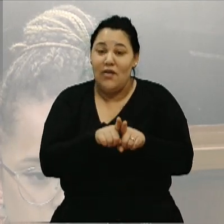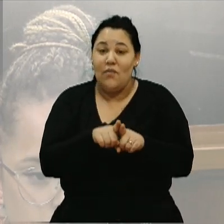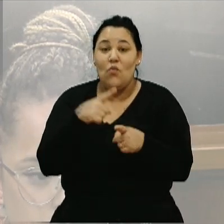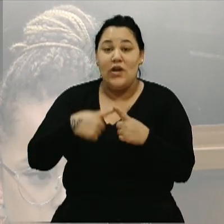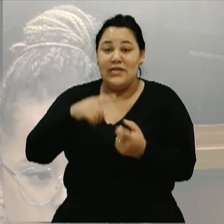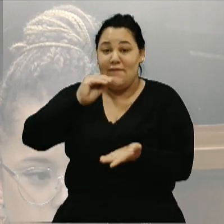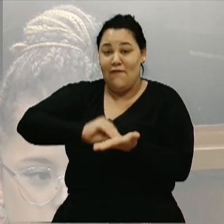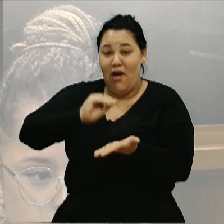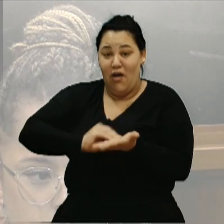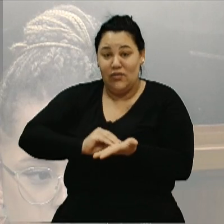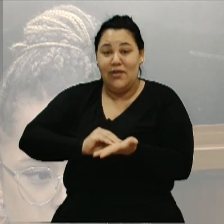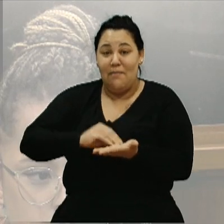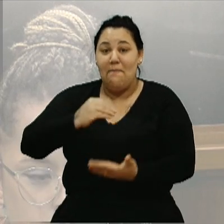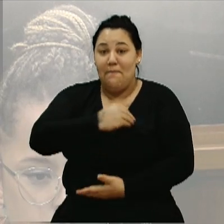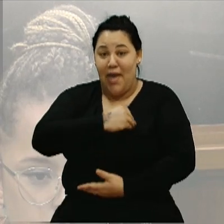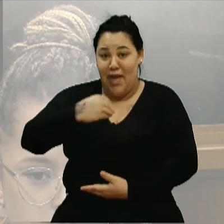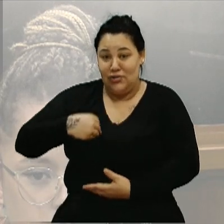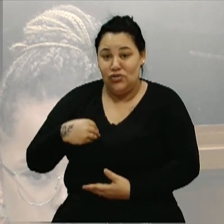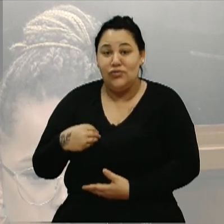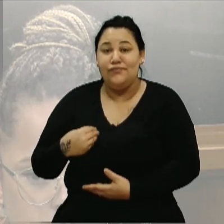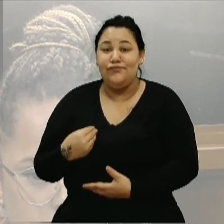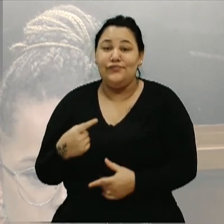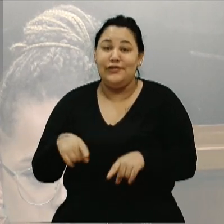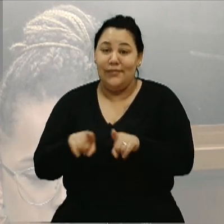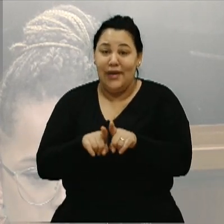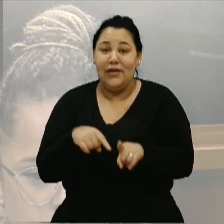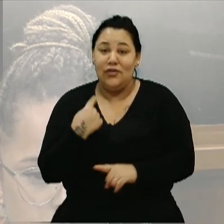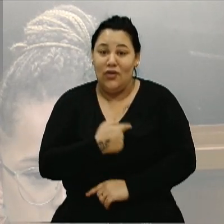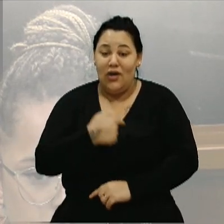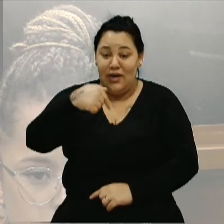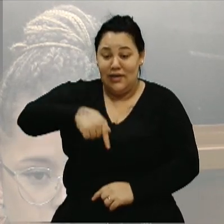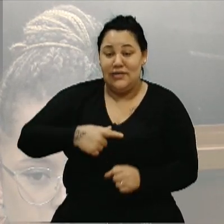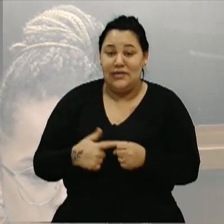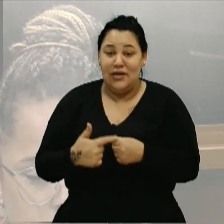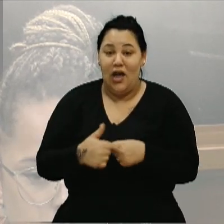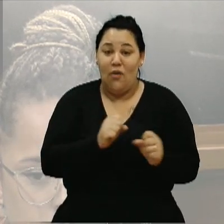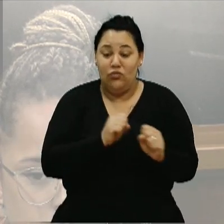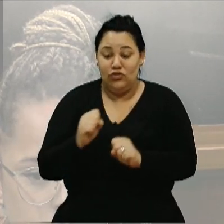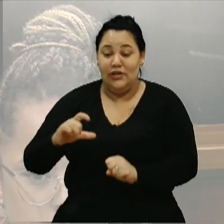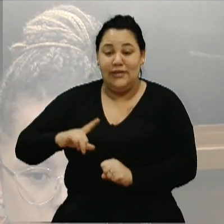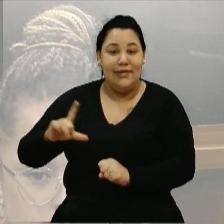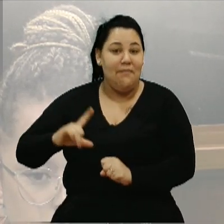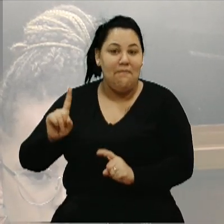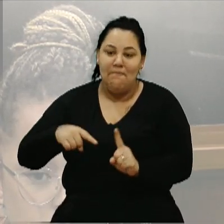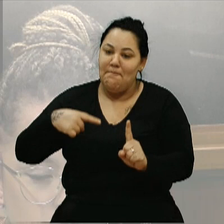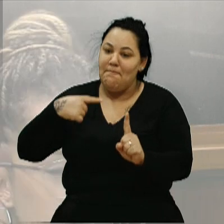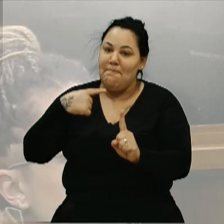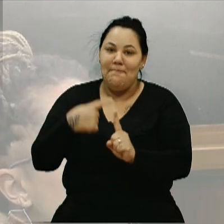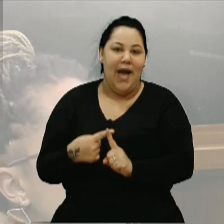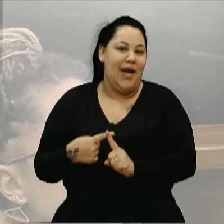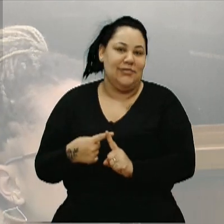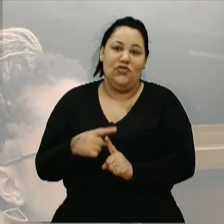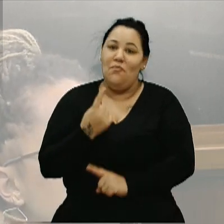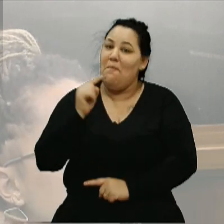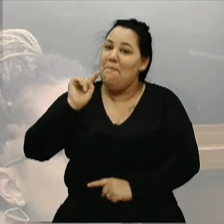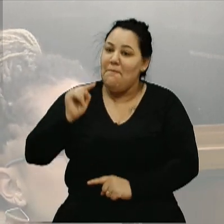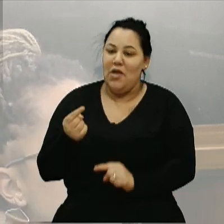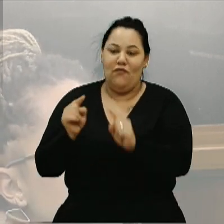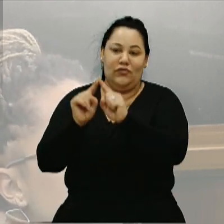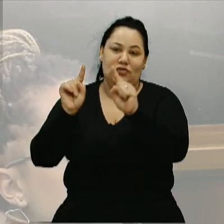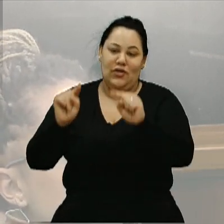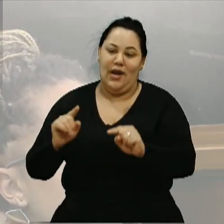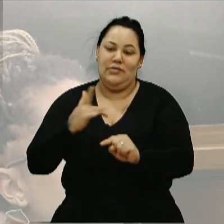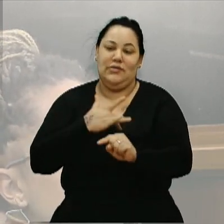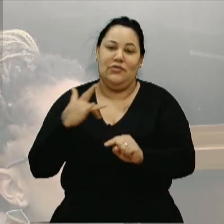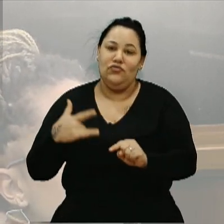médicos, a nossa cidade poderia ter mais de mil agentes comunitários de saúde, vereador Renato, mais de